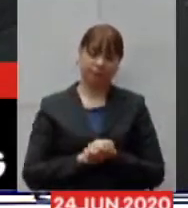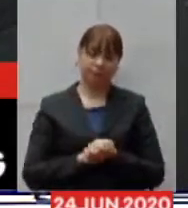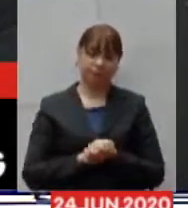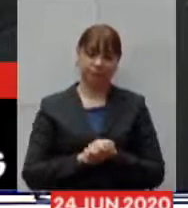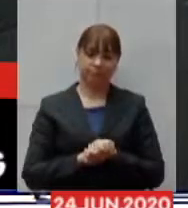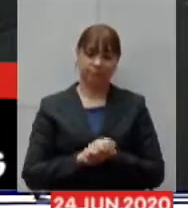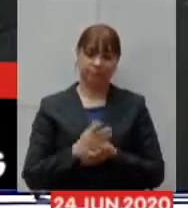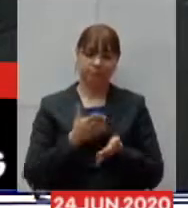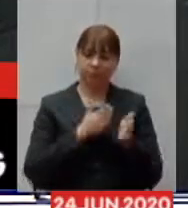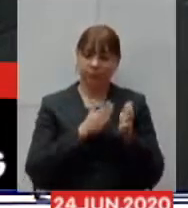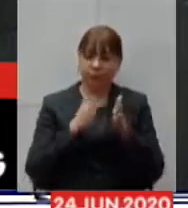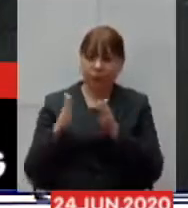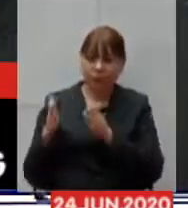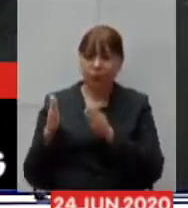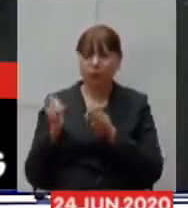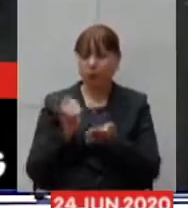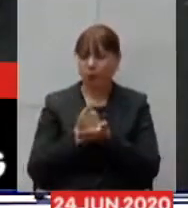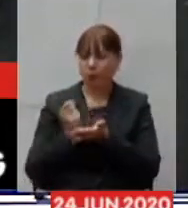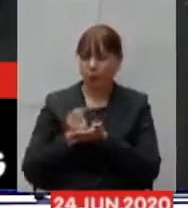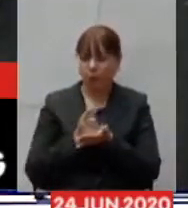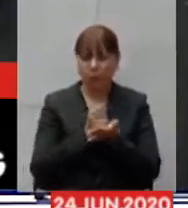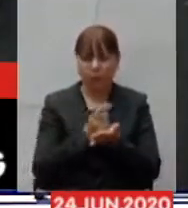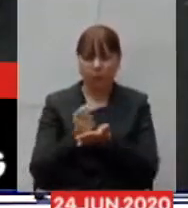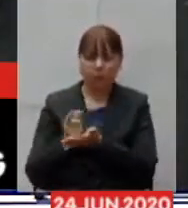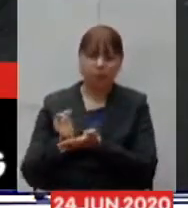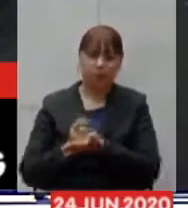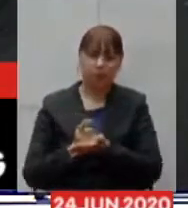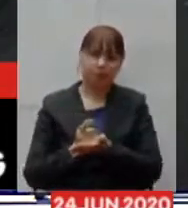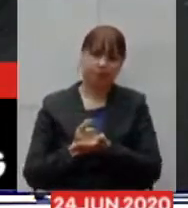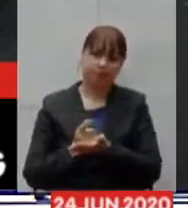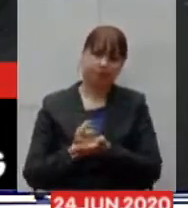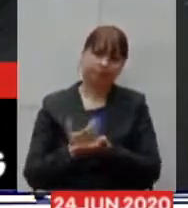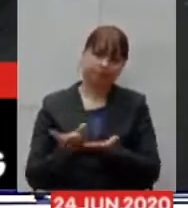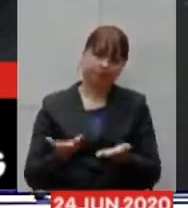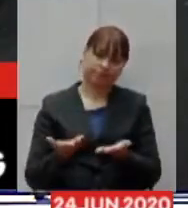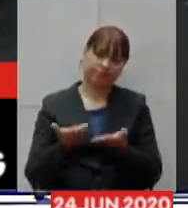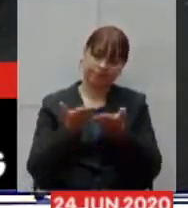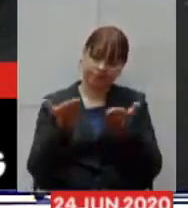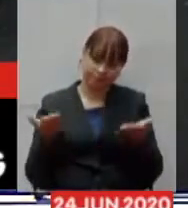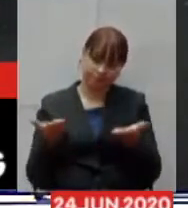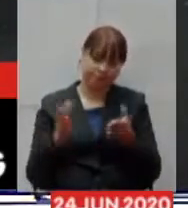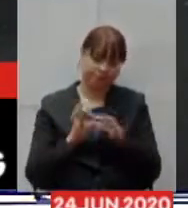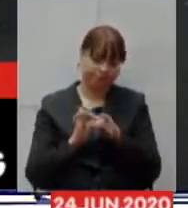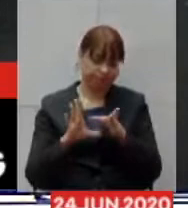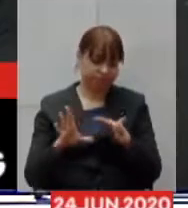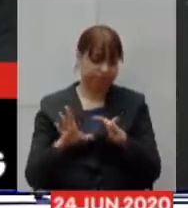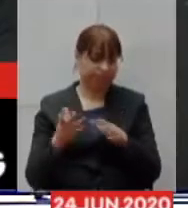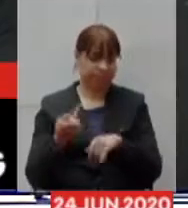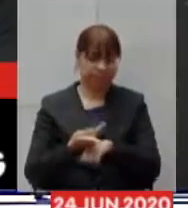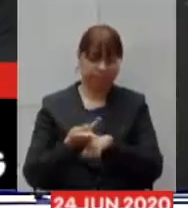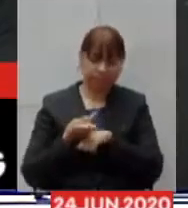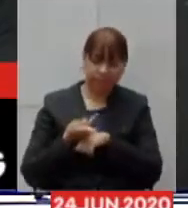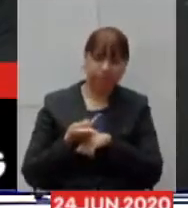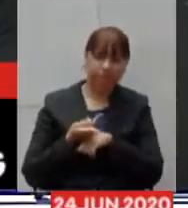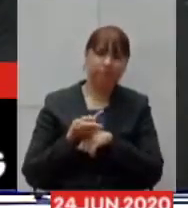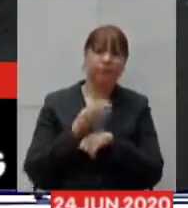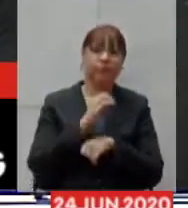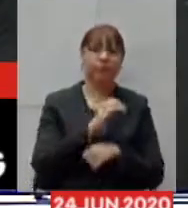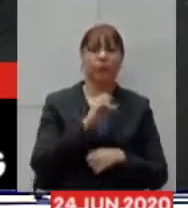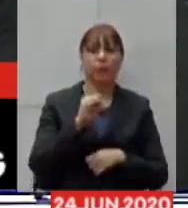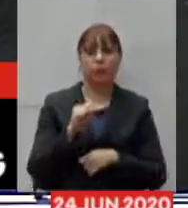o nosso C está aberto tanto para os órgãos de controle TCE